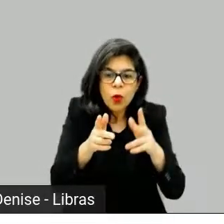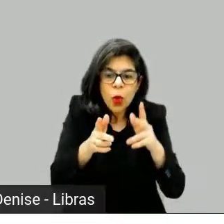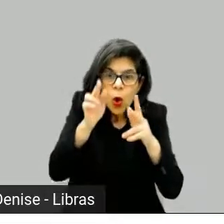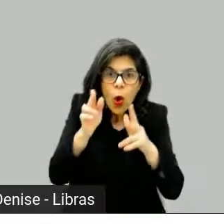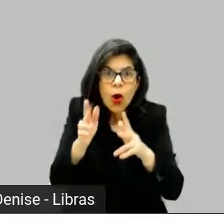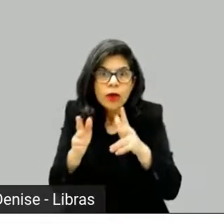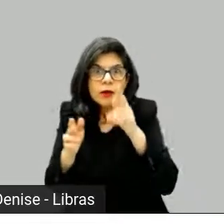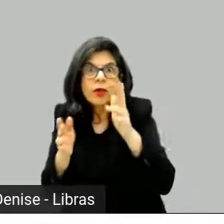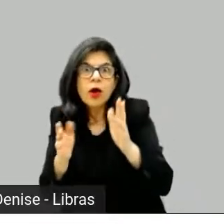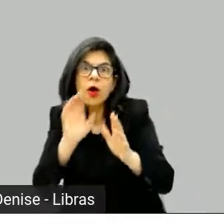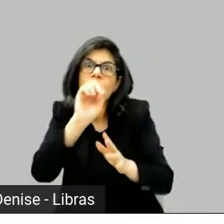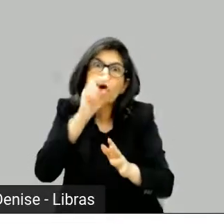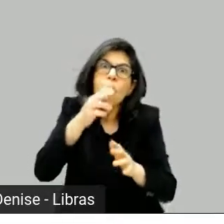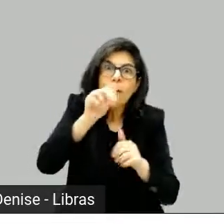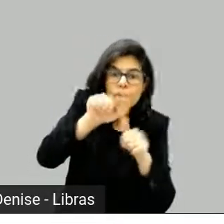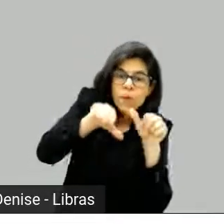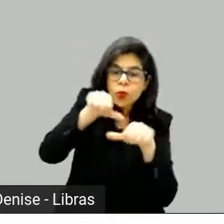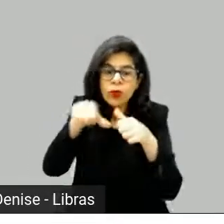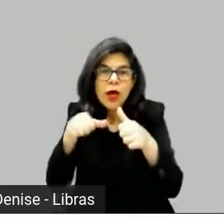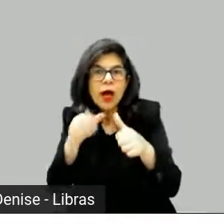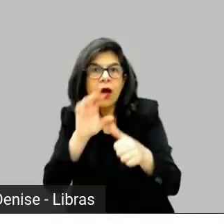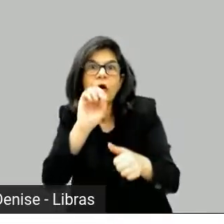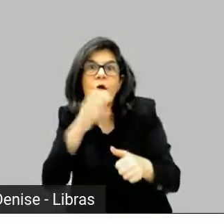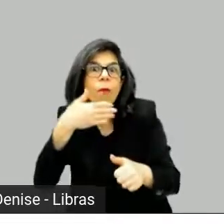é isso, é alguém que